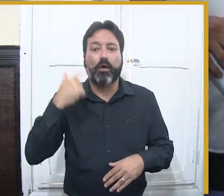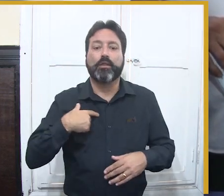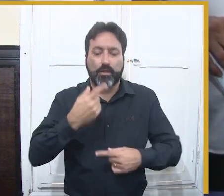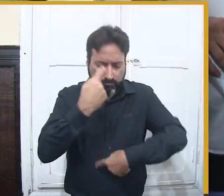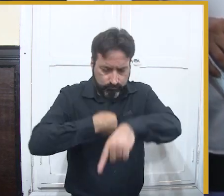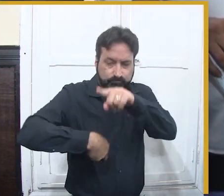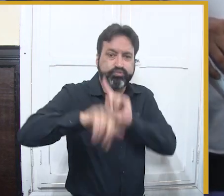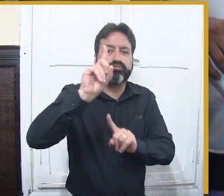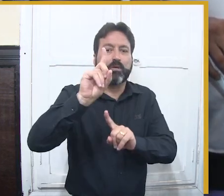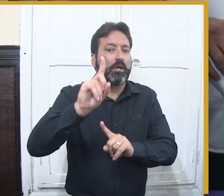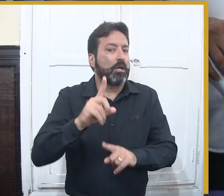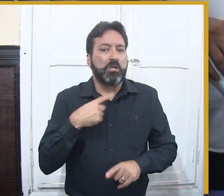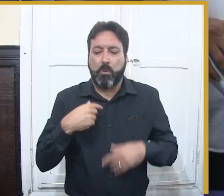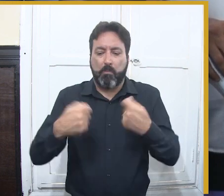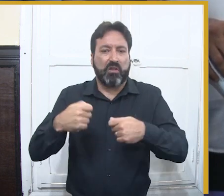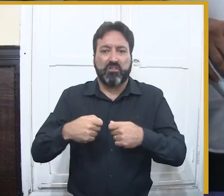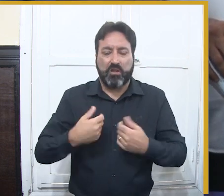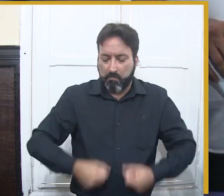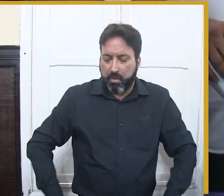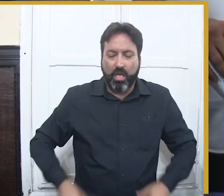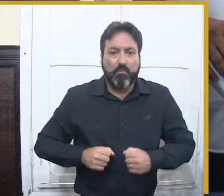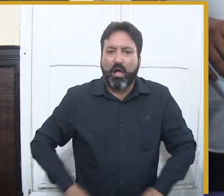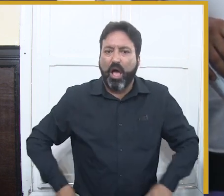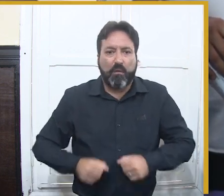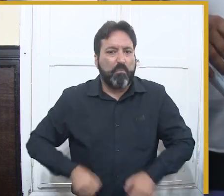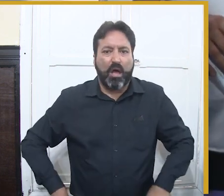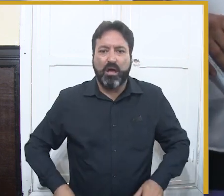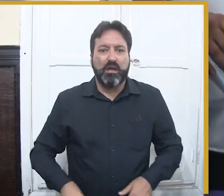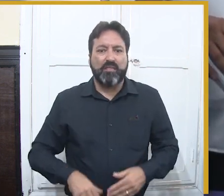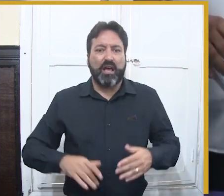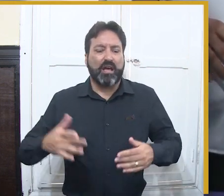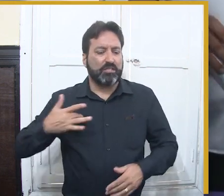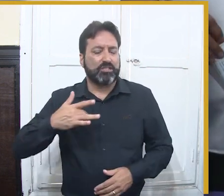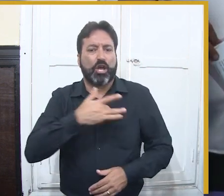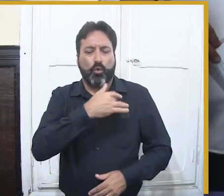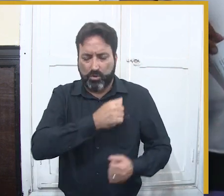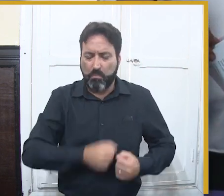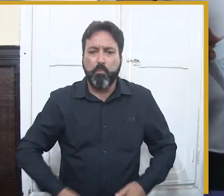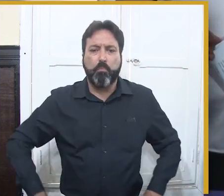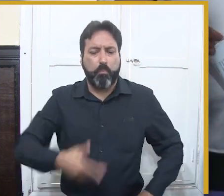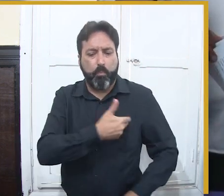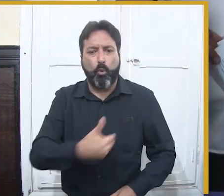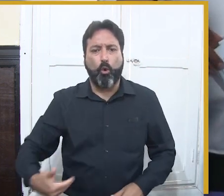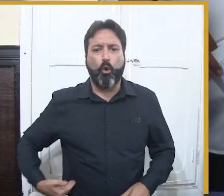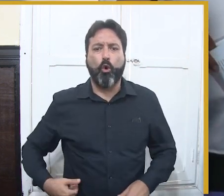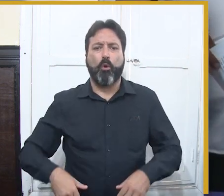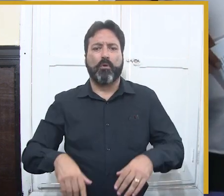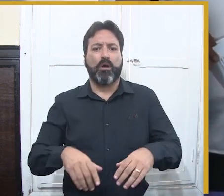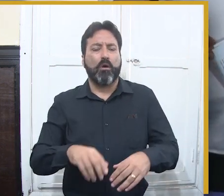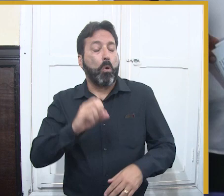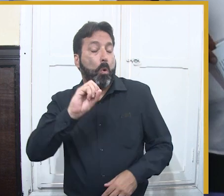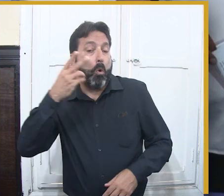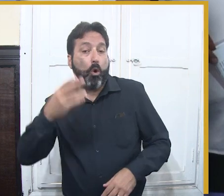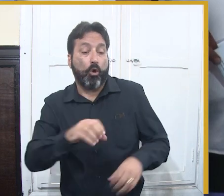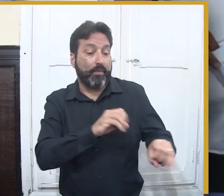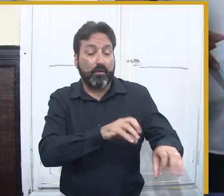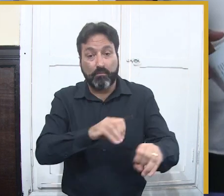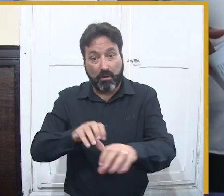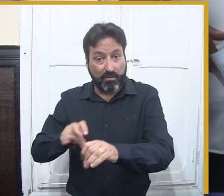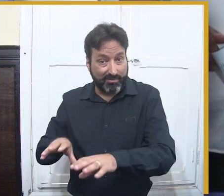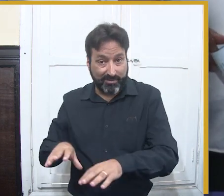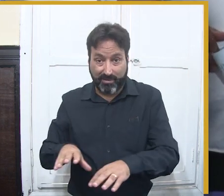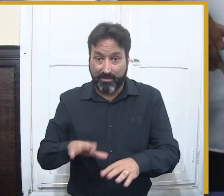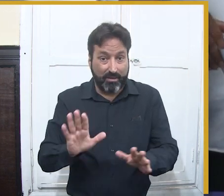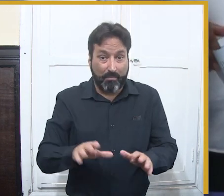patrocinadores do Brasil, com as grandes empresas que costumam participar, o São João do Campina Grande tem todas as